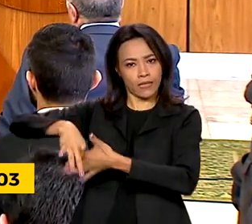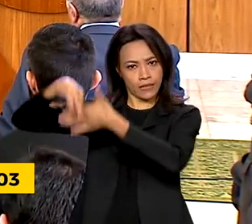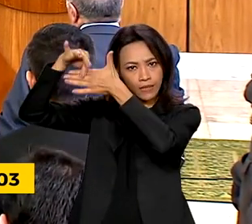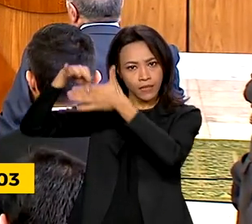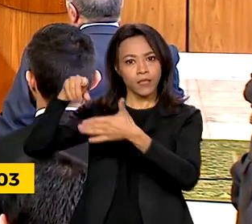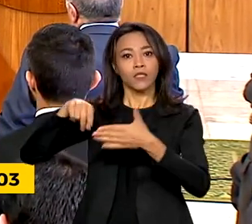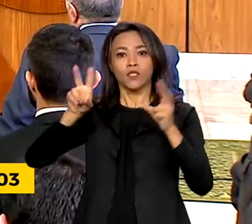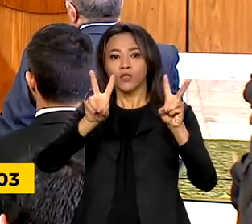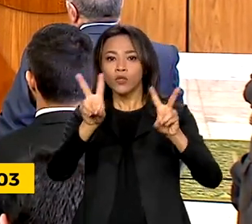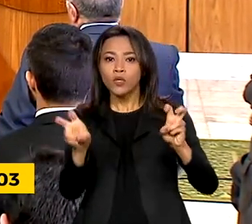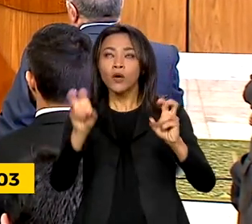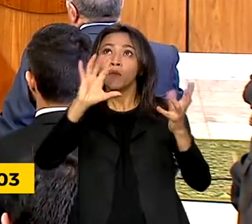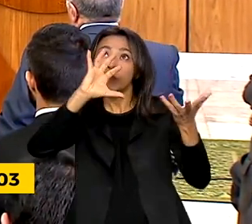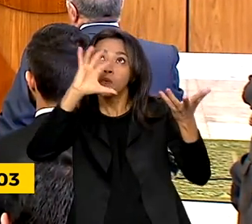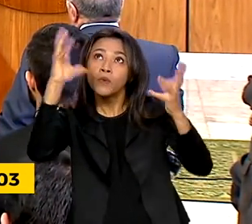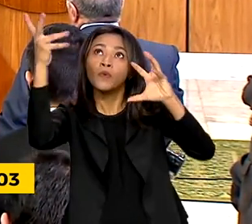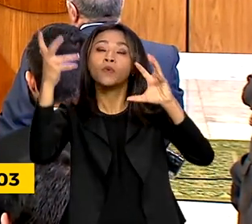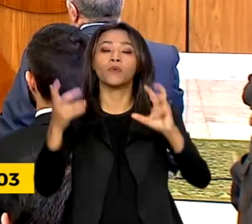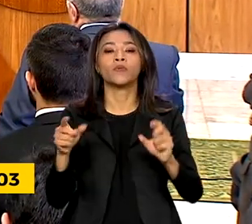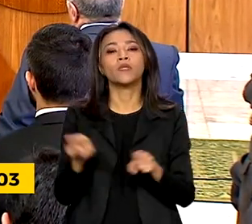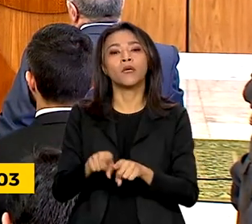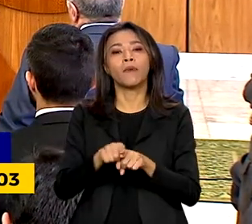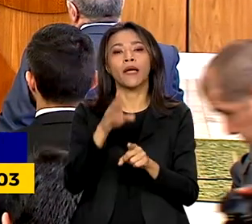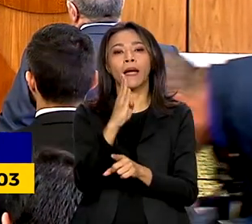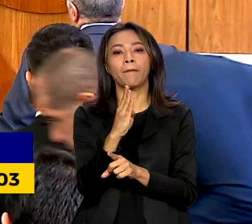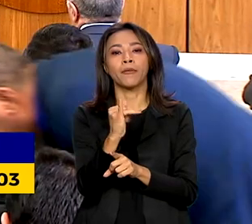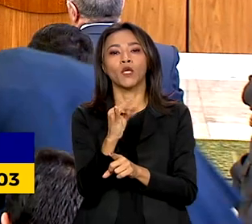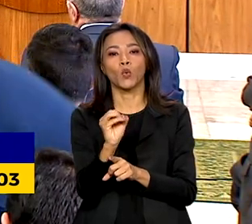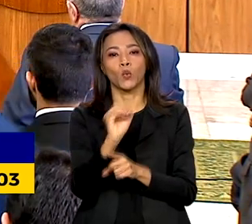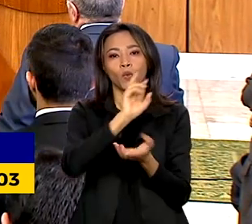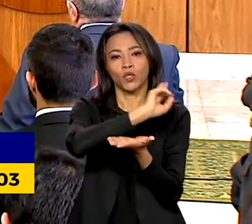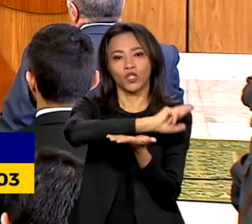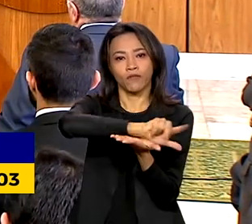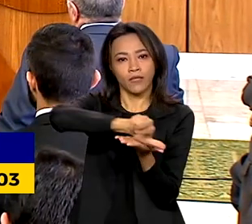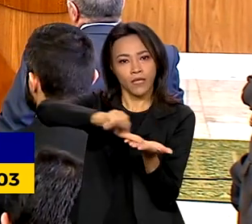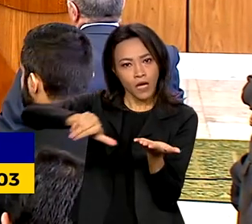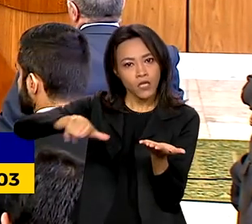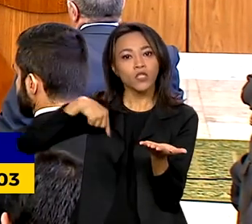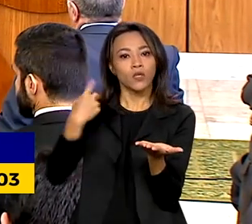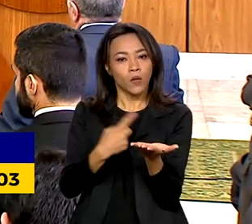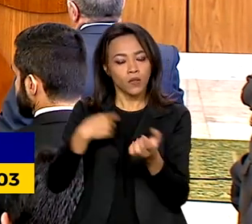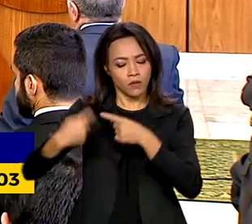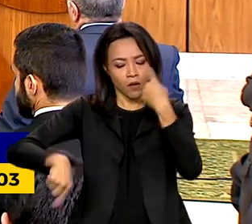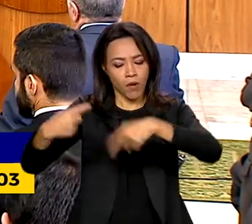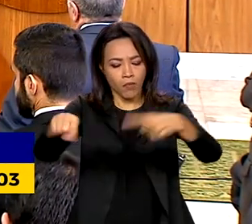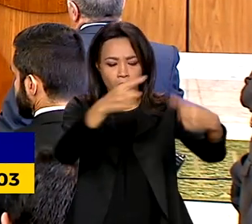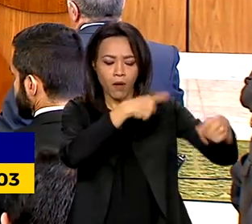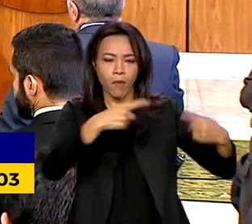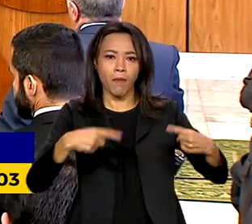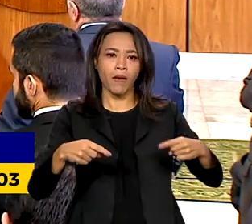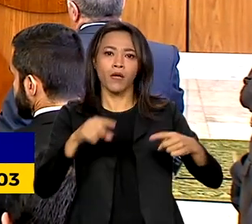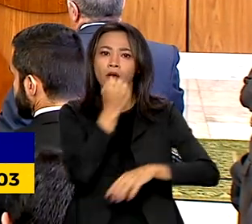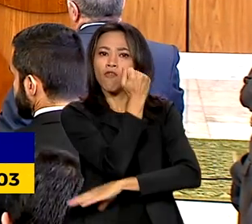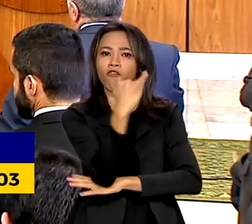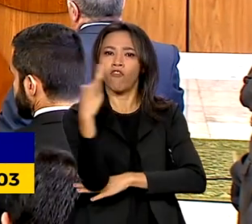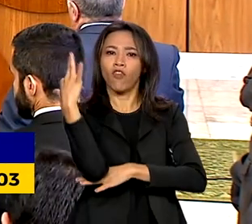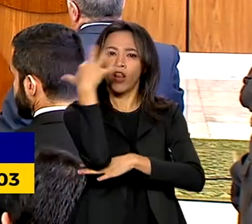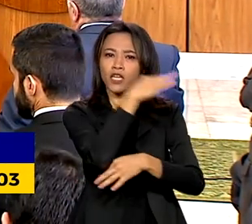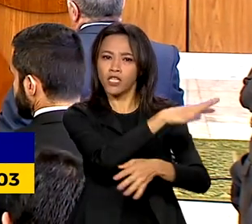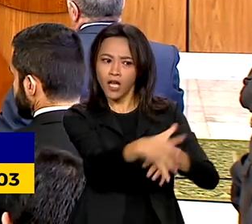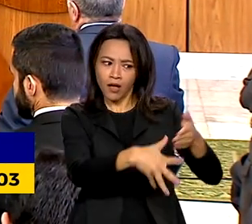questões climáticas e sua liderança com relação à biodiversidade. Nós debatemos a floresta amazônica, que é uma